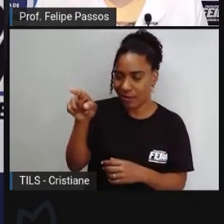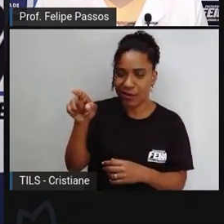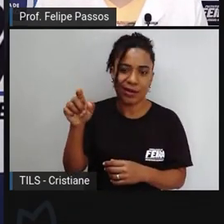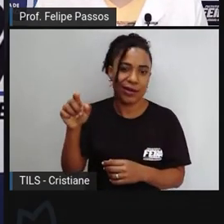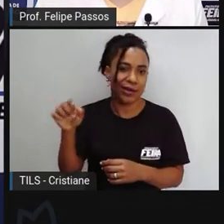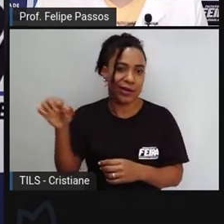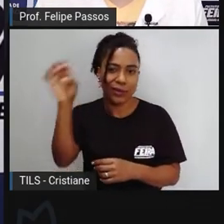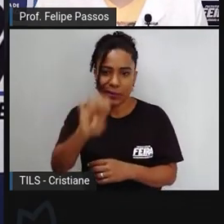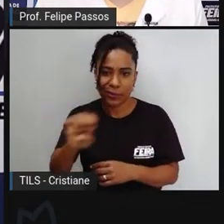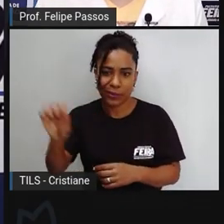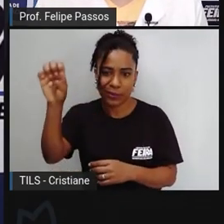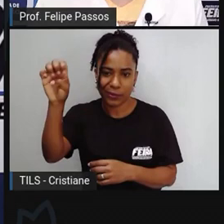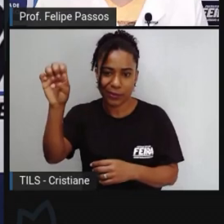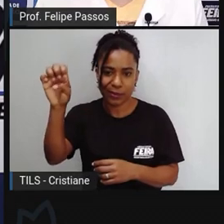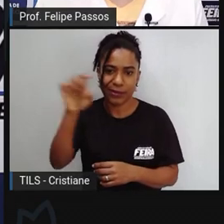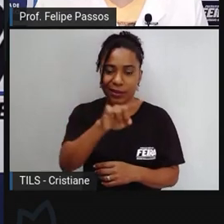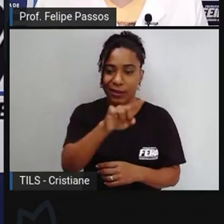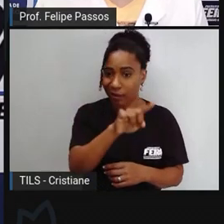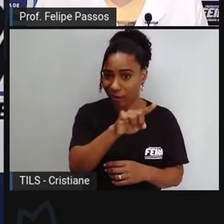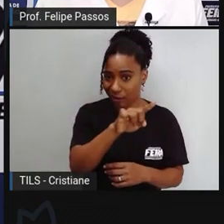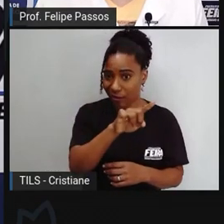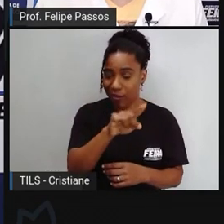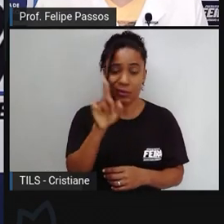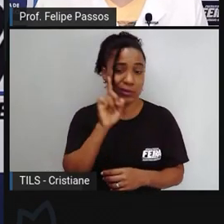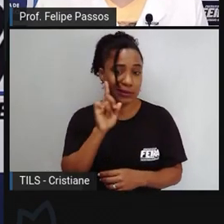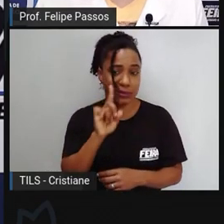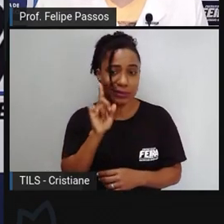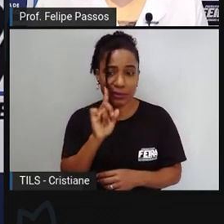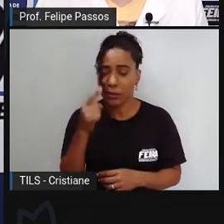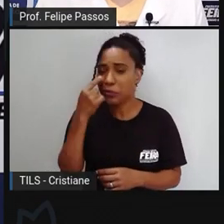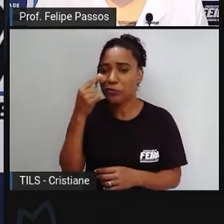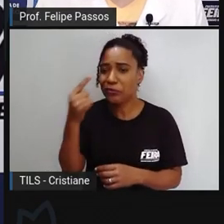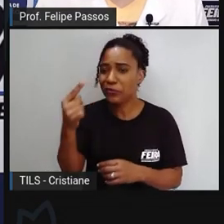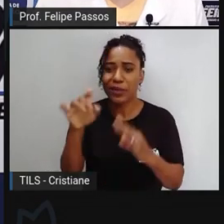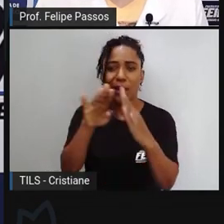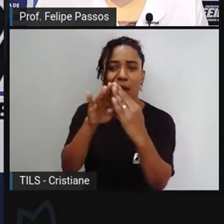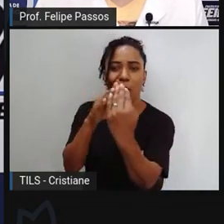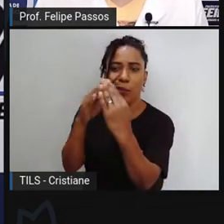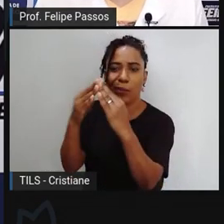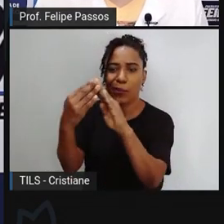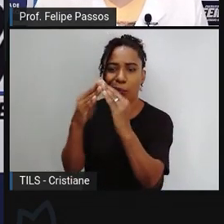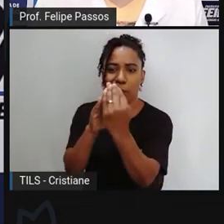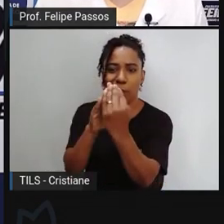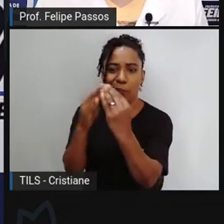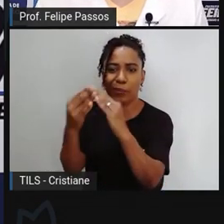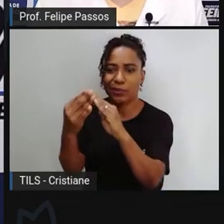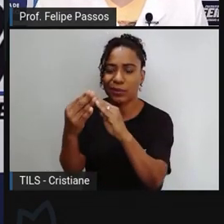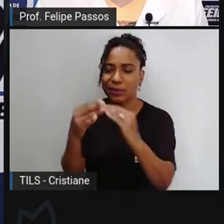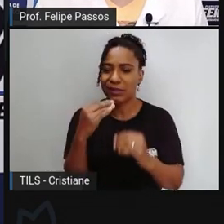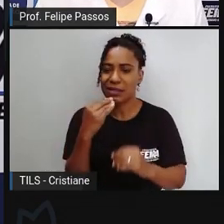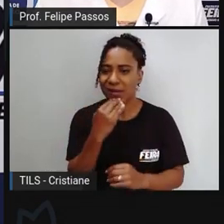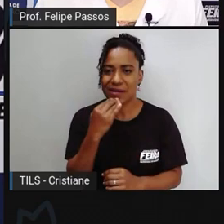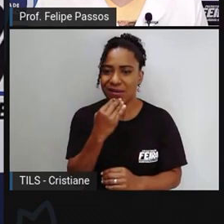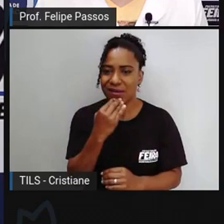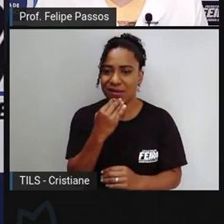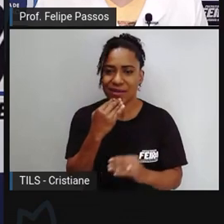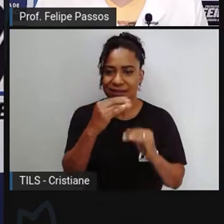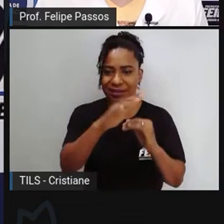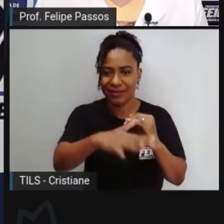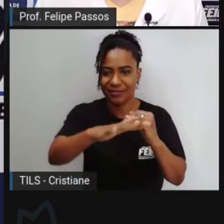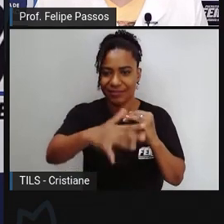do Rio Sena dito isso eu não encontrei nenhuma barraca